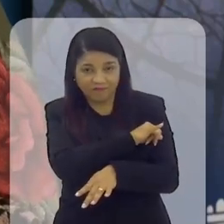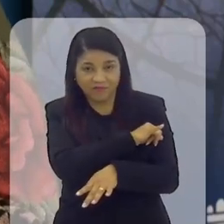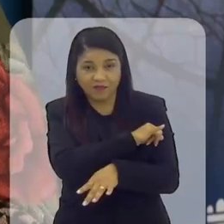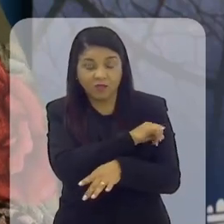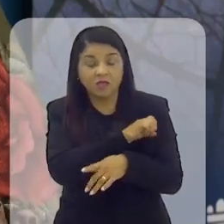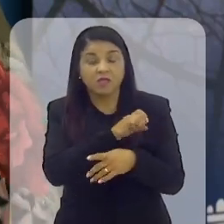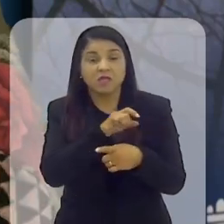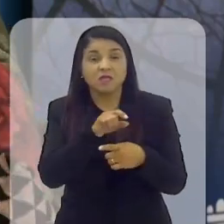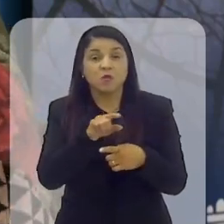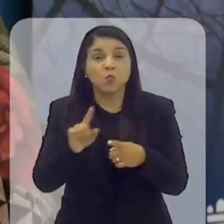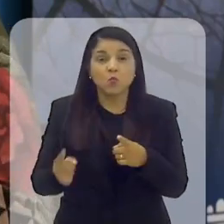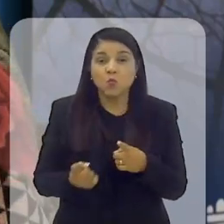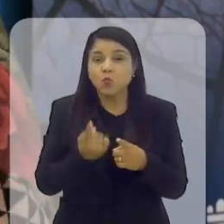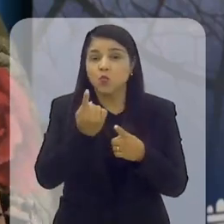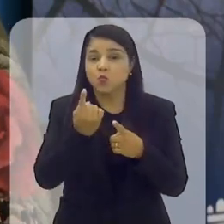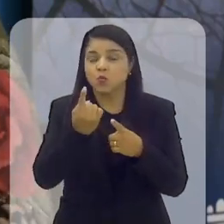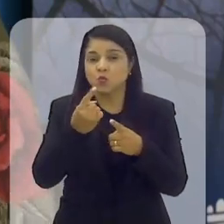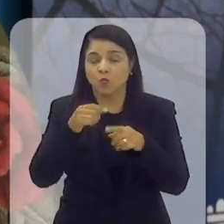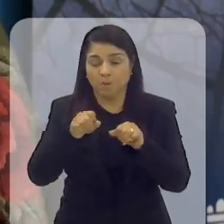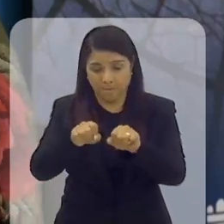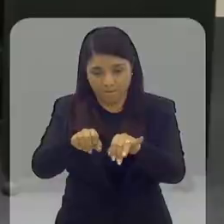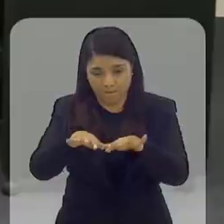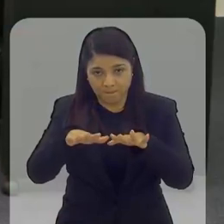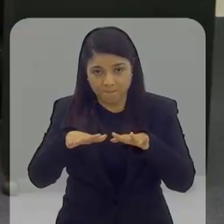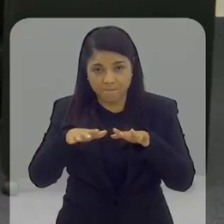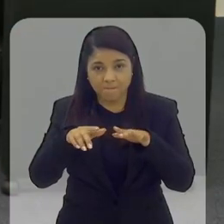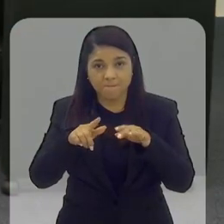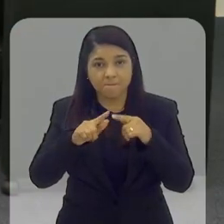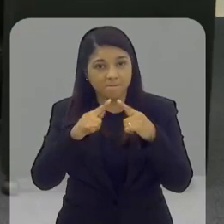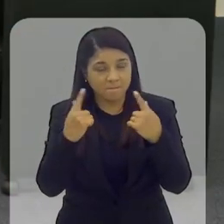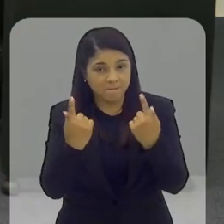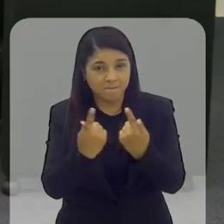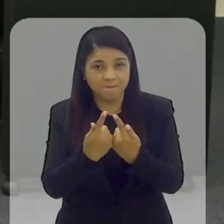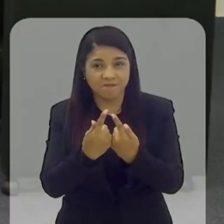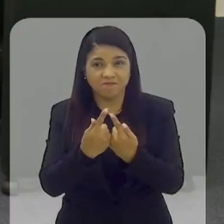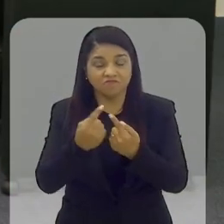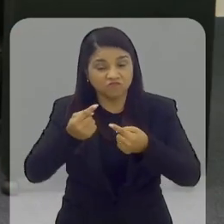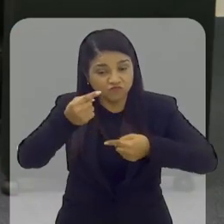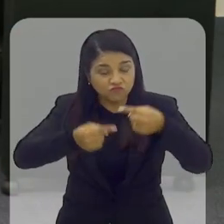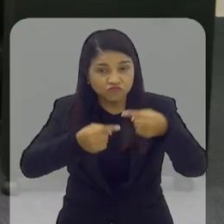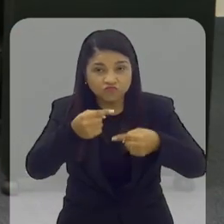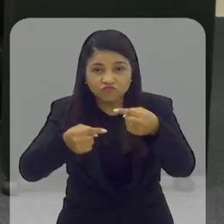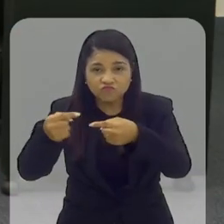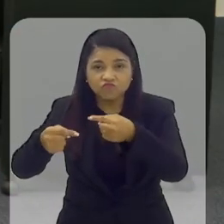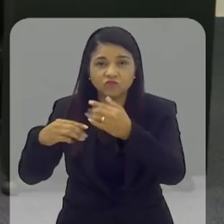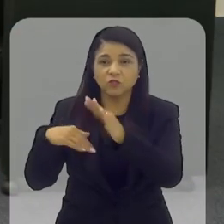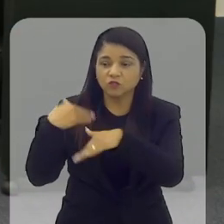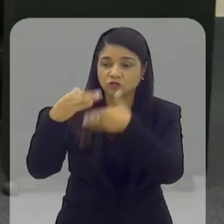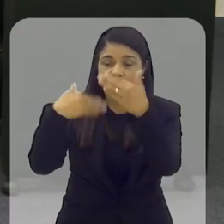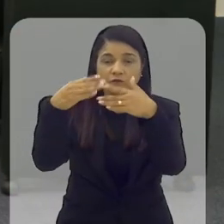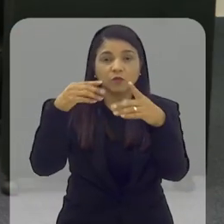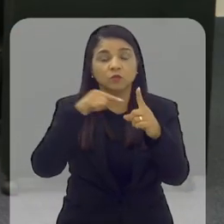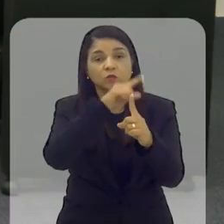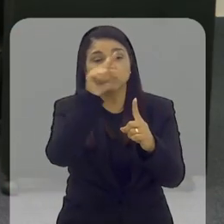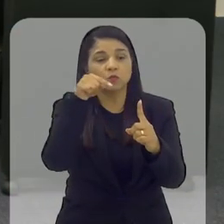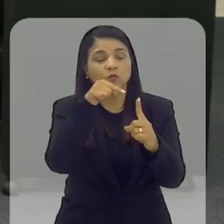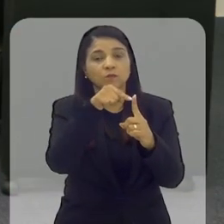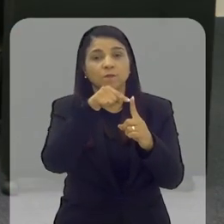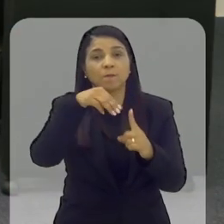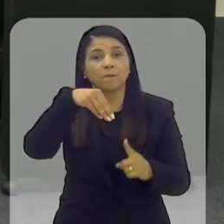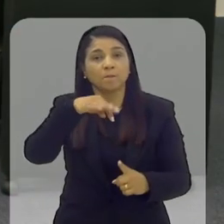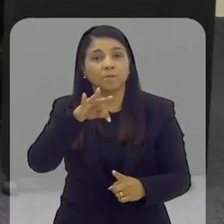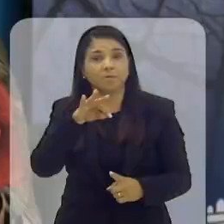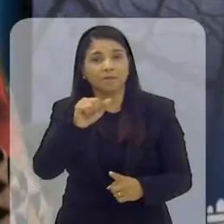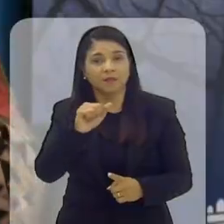ser um âmbito estadual, um único parlamento que se envolveu na discussão dos objetivos de desenvolvimento do milênio